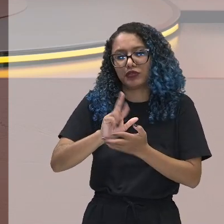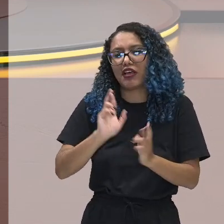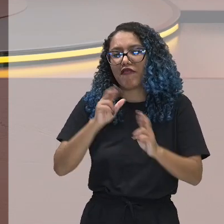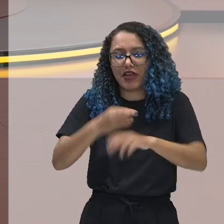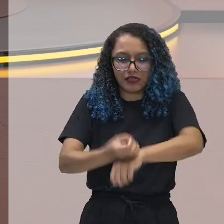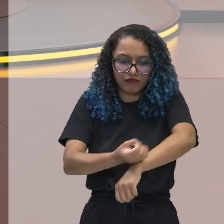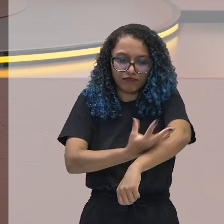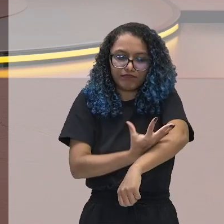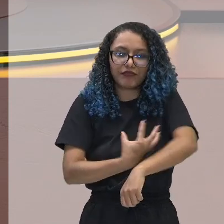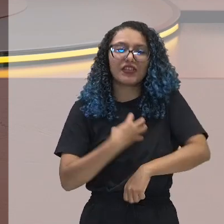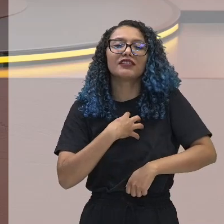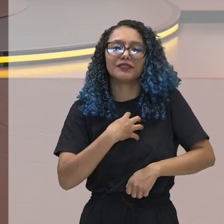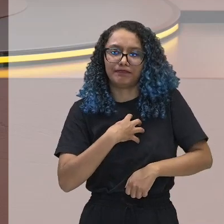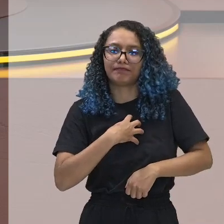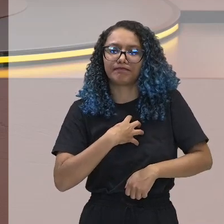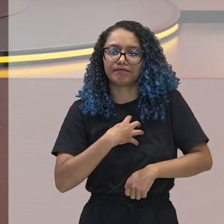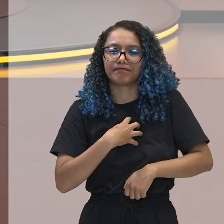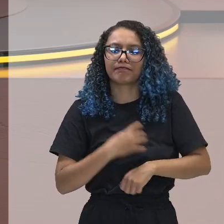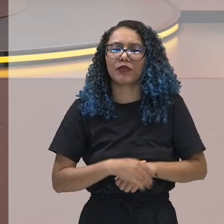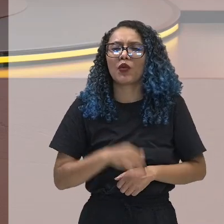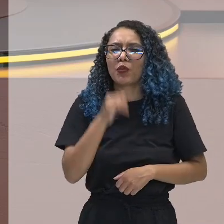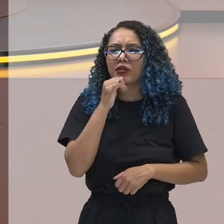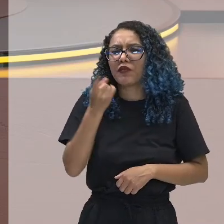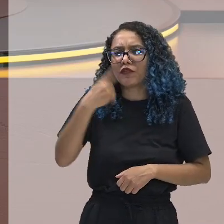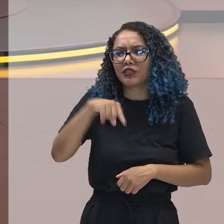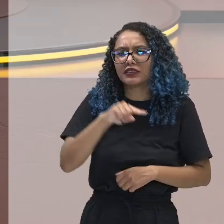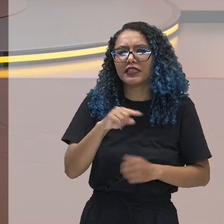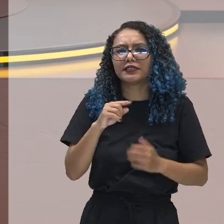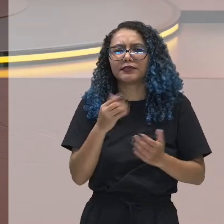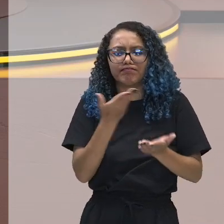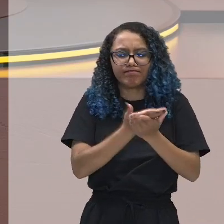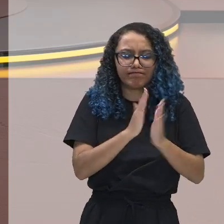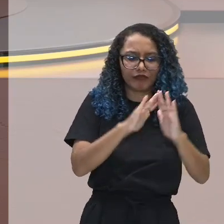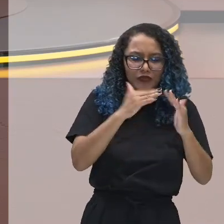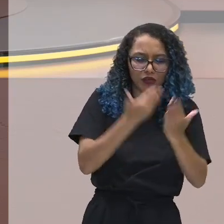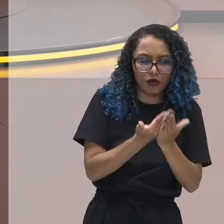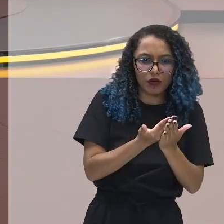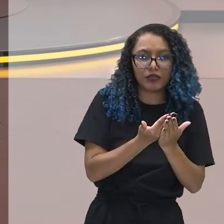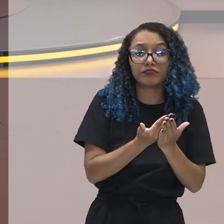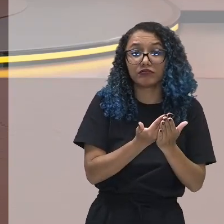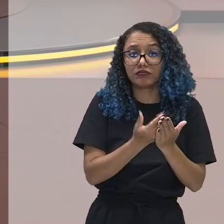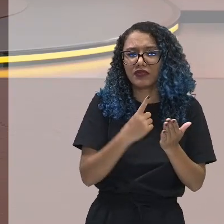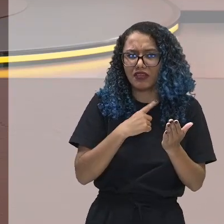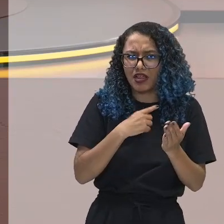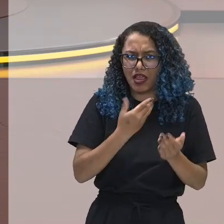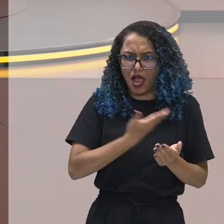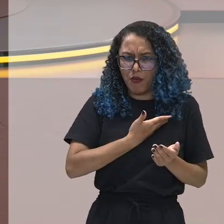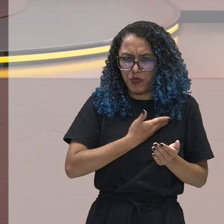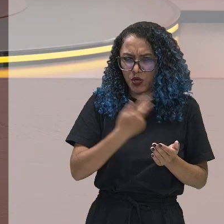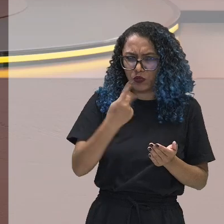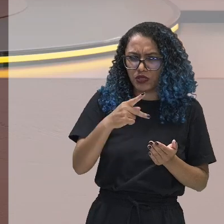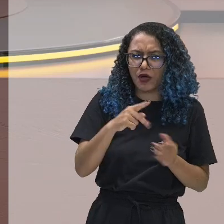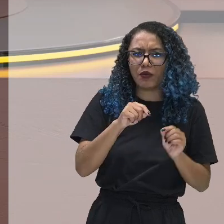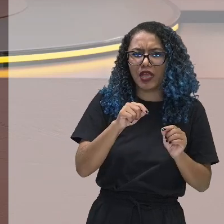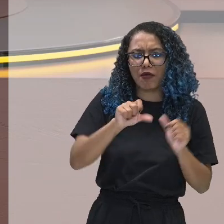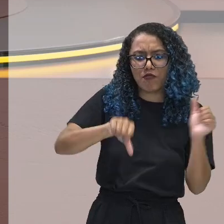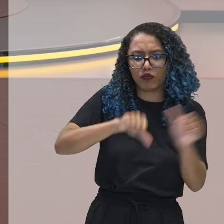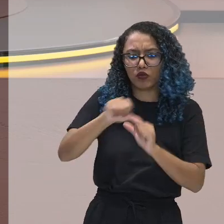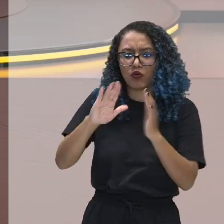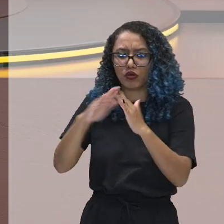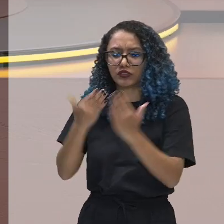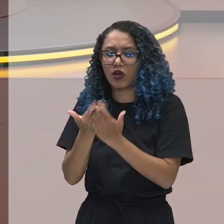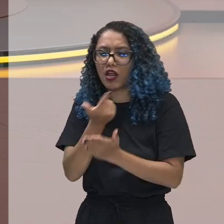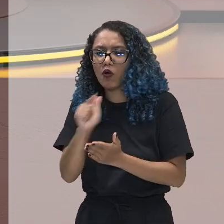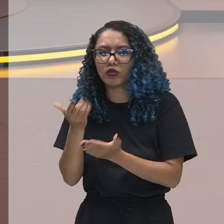exemplo aqui. Você estuda numa escola, aí o seu amiguinho mudou de escola, e você, então, quer mudar de